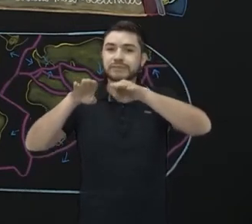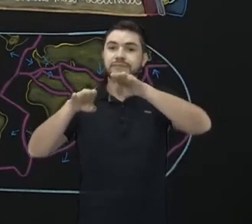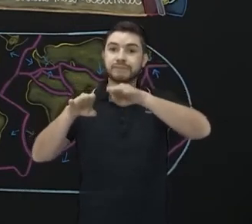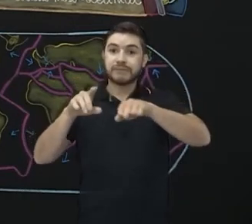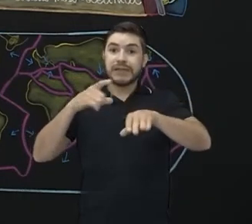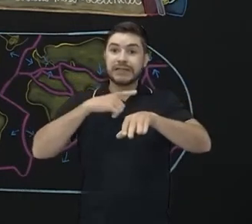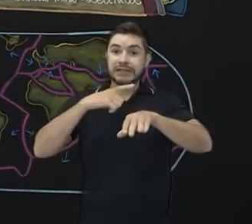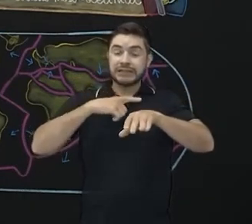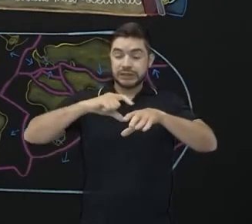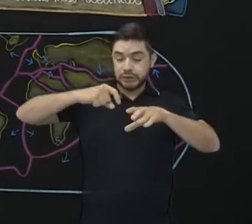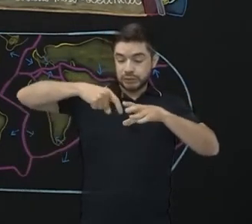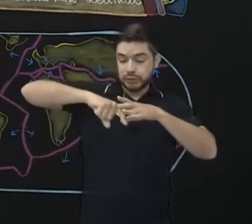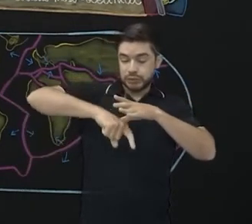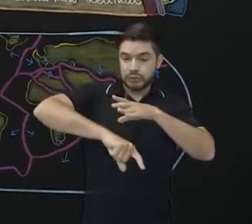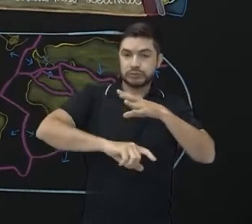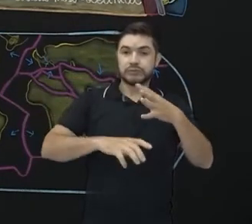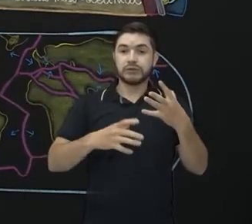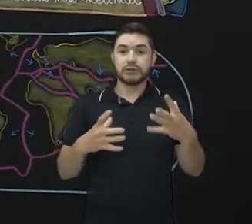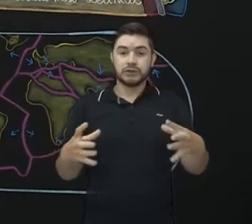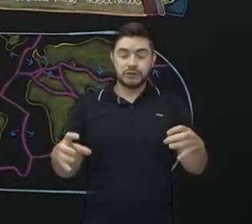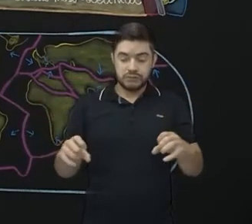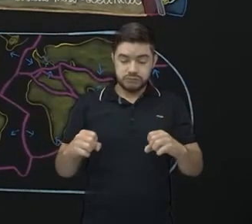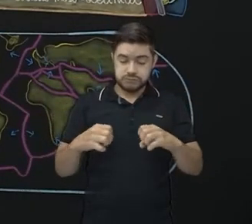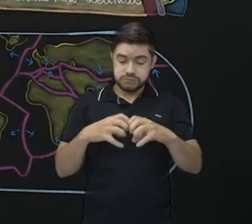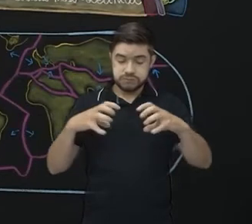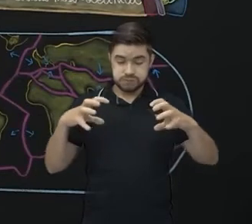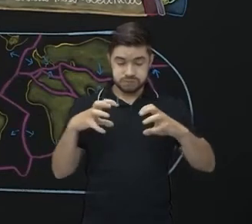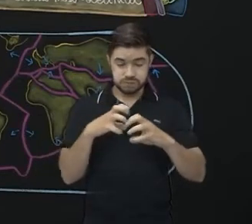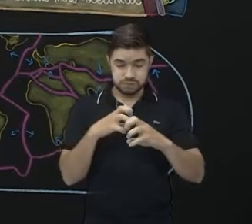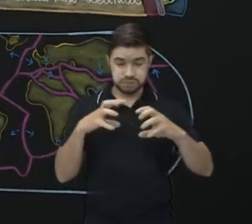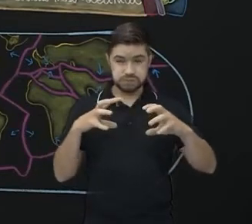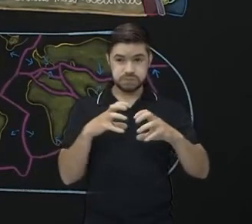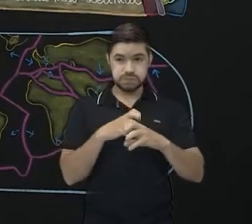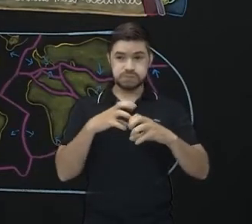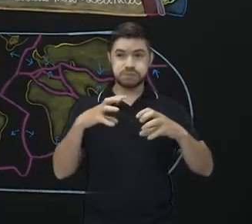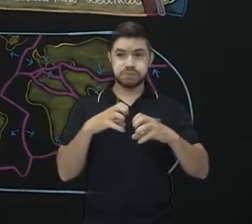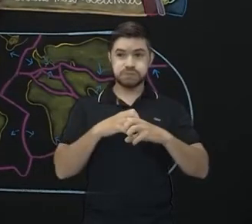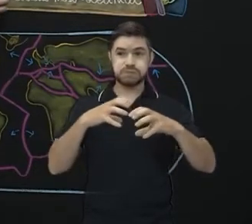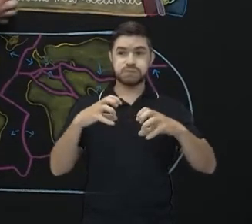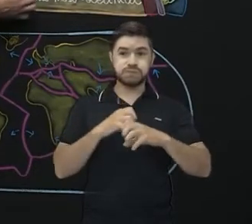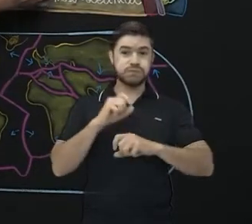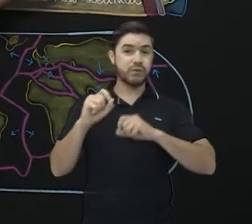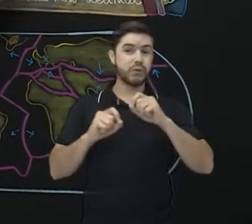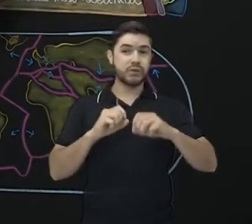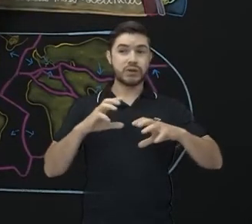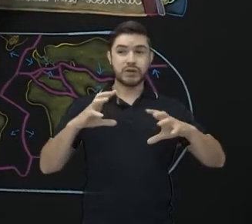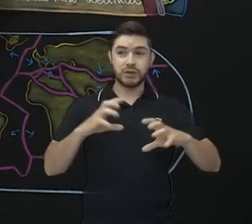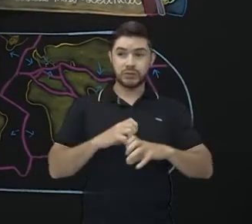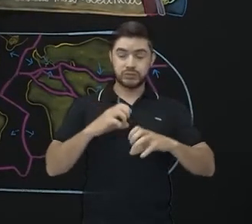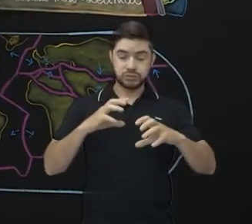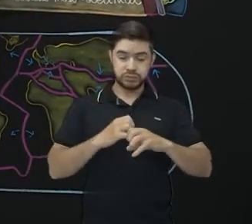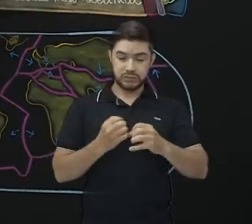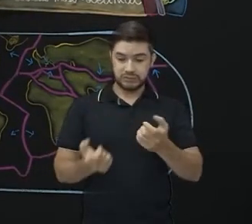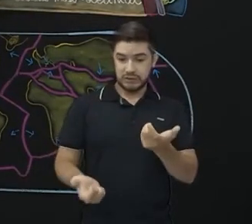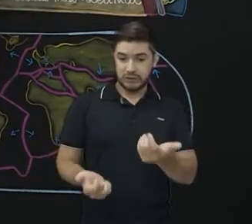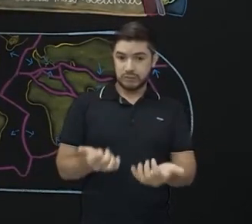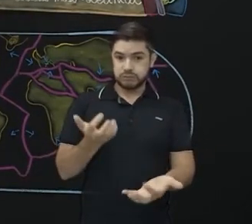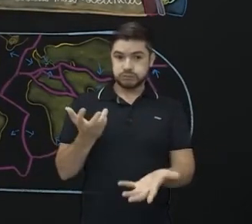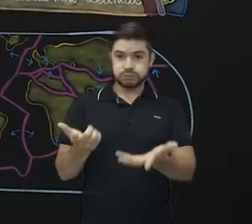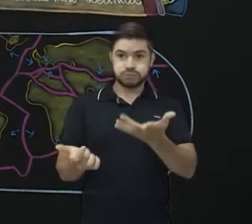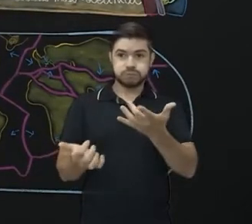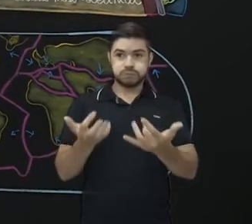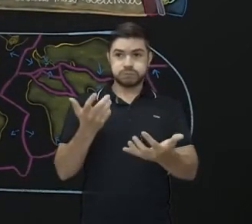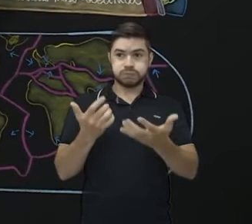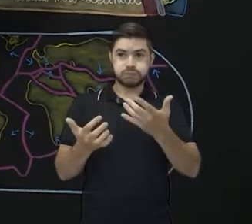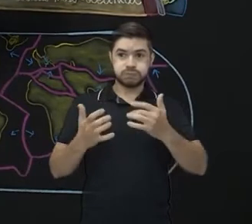a pressão interna do processo de convicção, gera o quê? Gera essa ascensão do magno, que vai empurrar